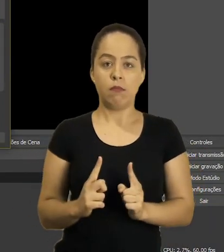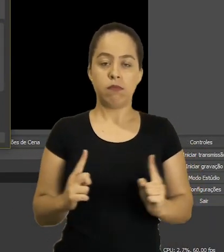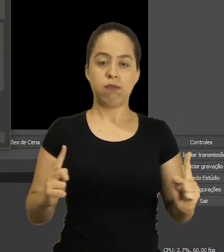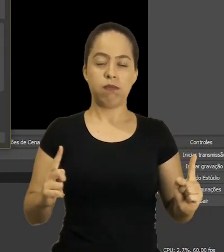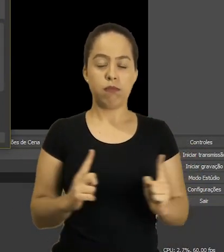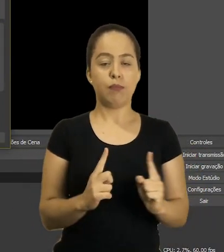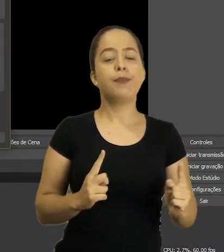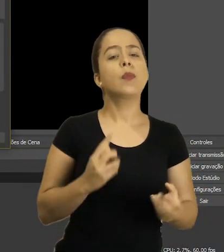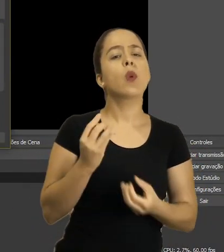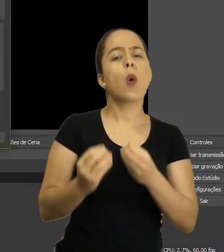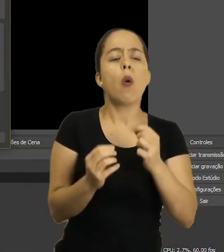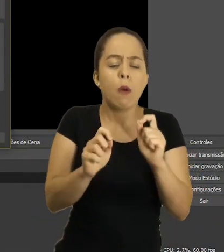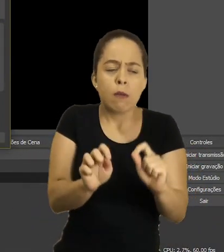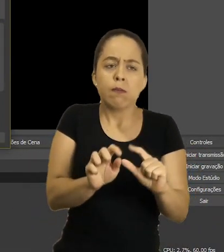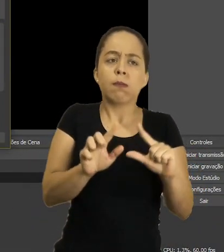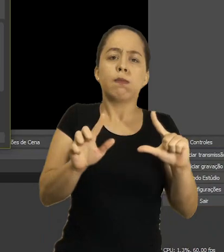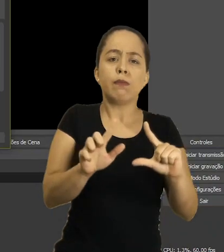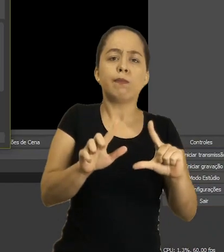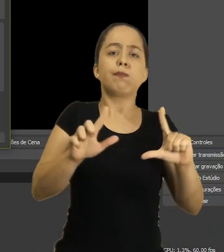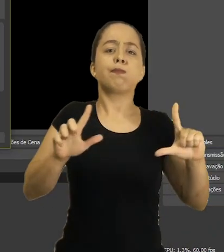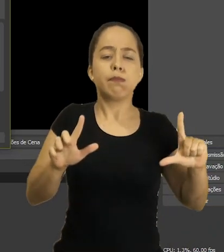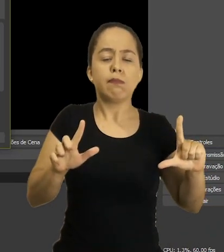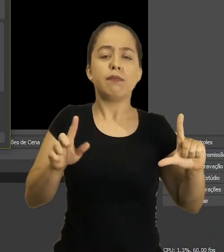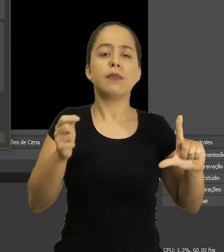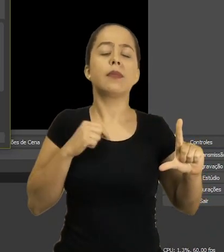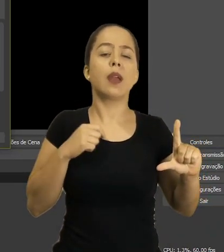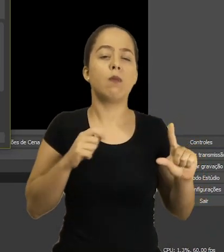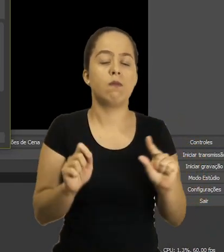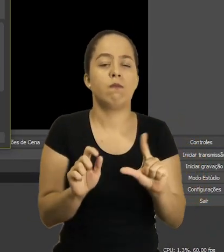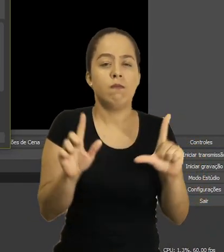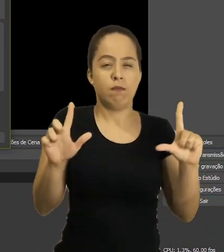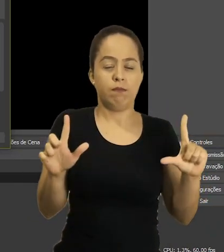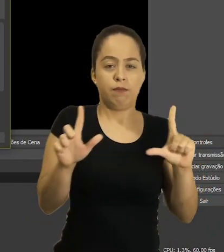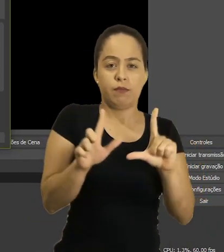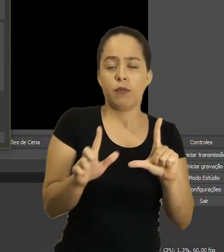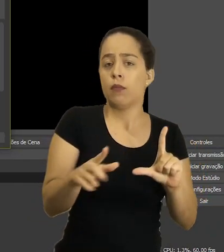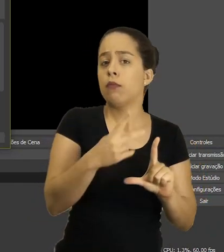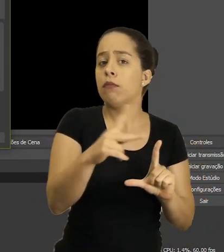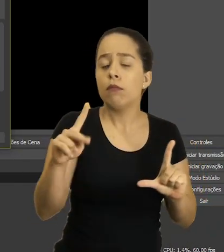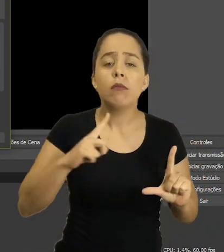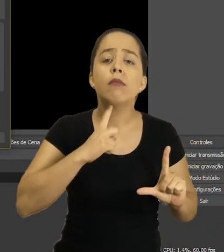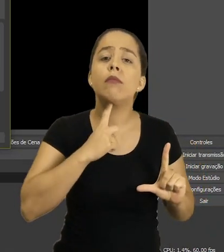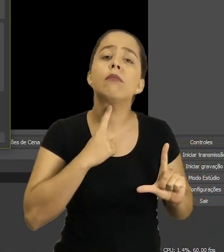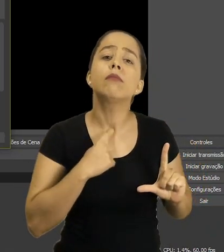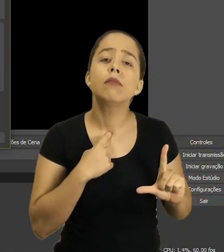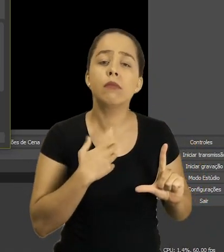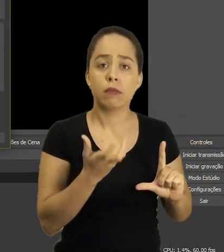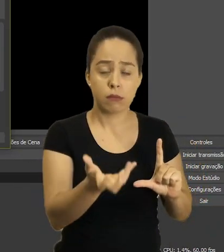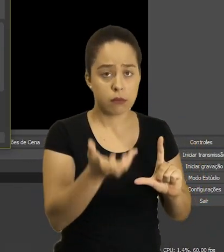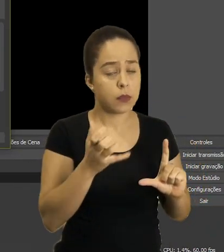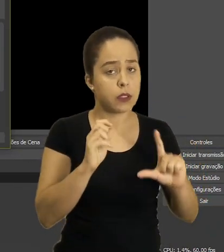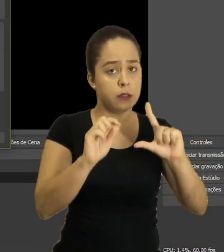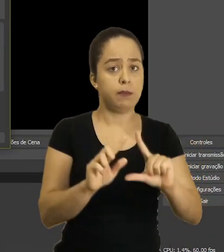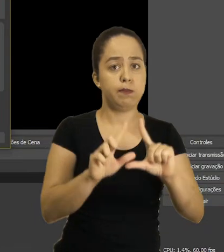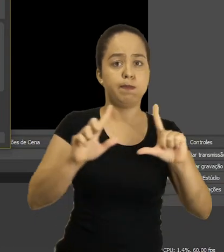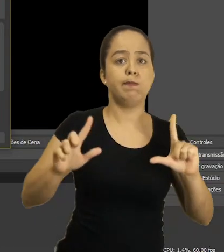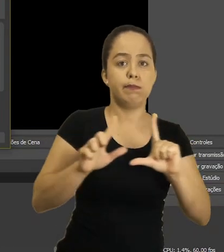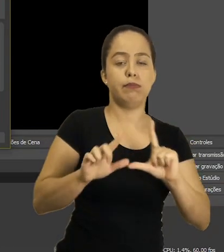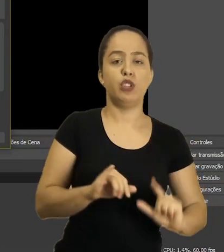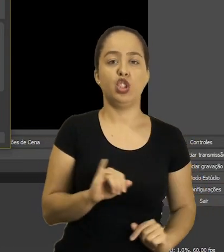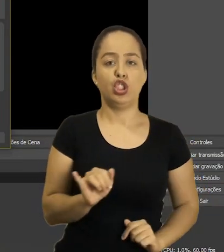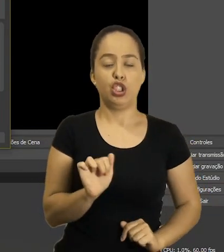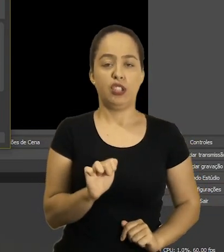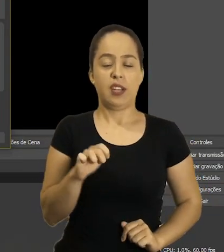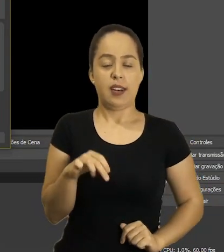Aqui o tamanho da janela. Eu vou colocar um tamanho aqui, mas aí vocês ajustem